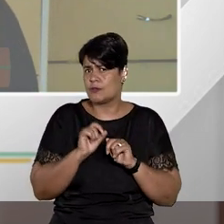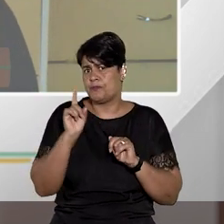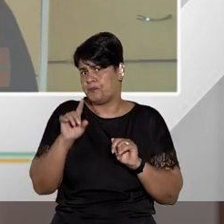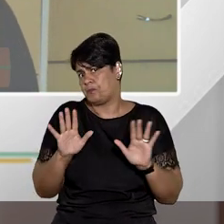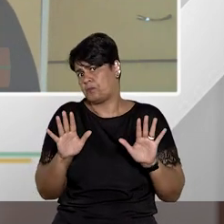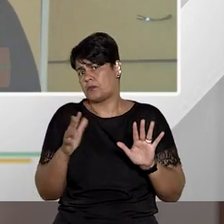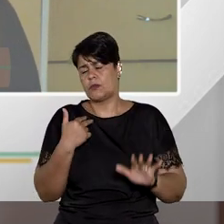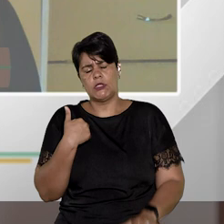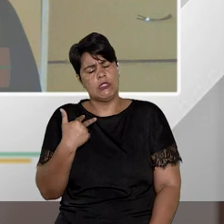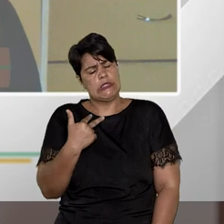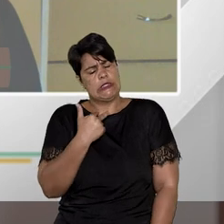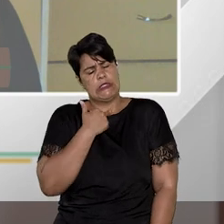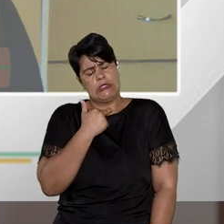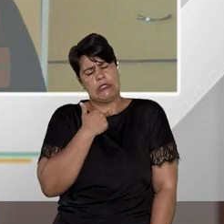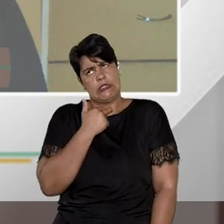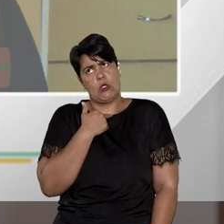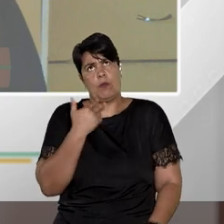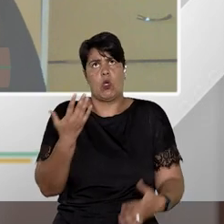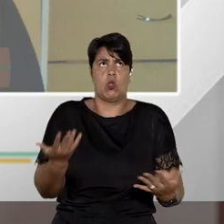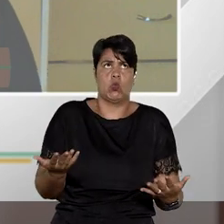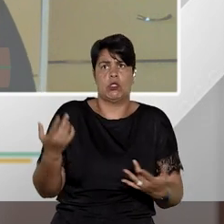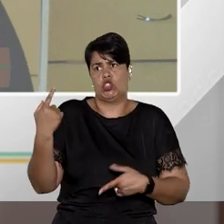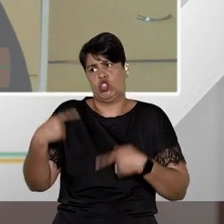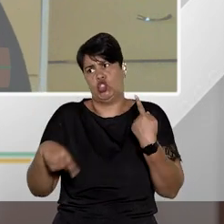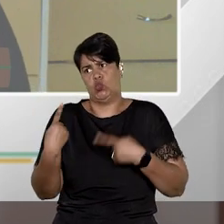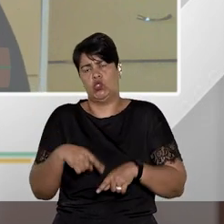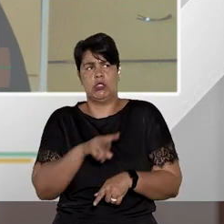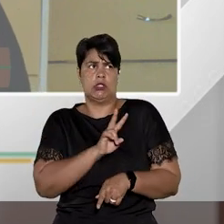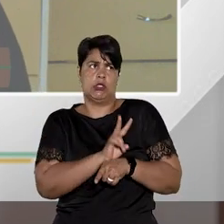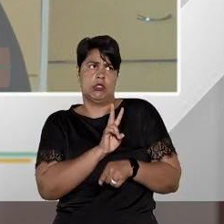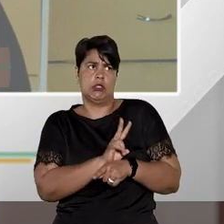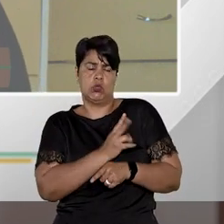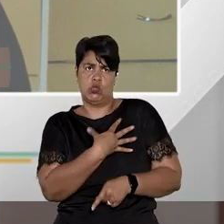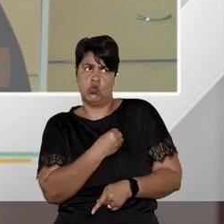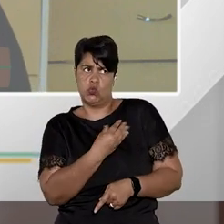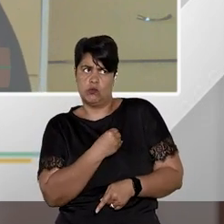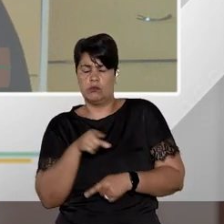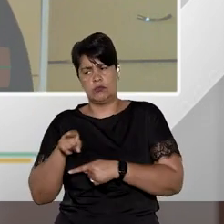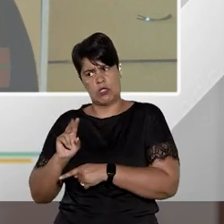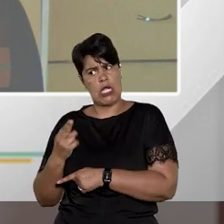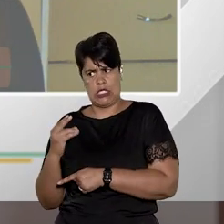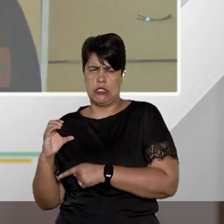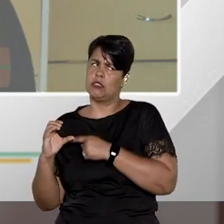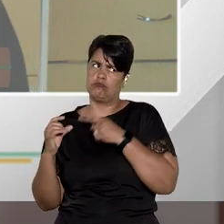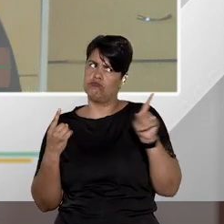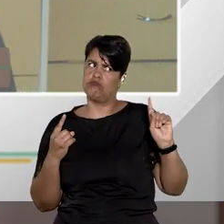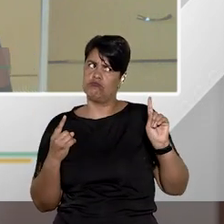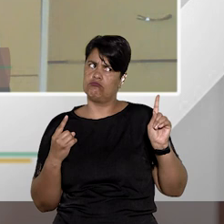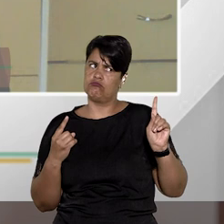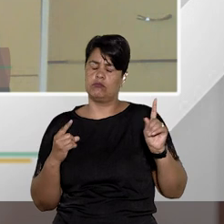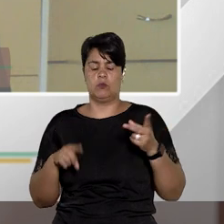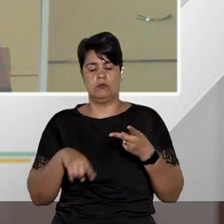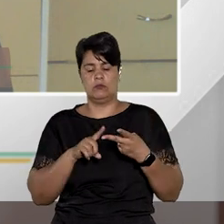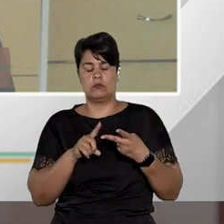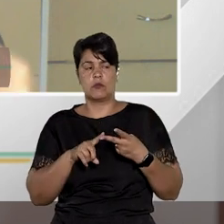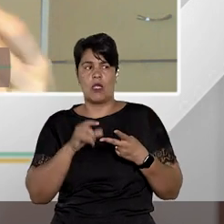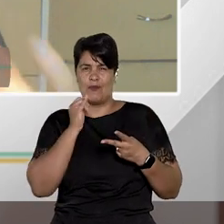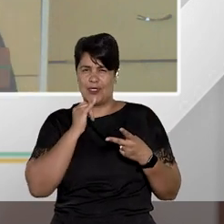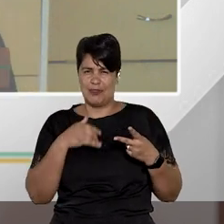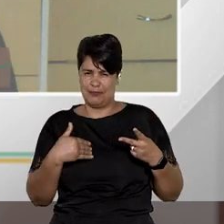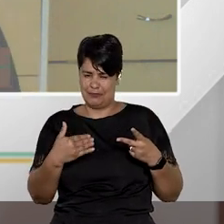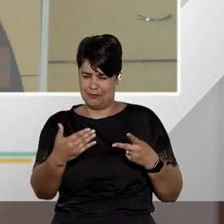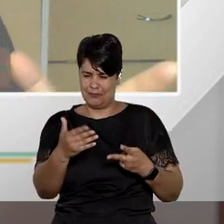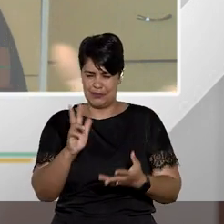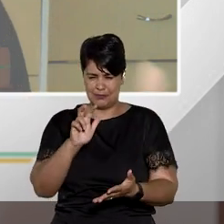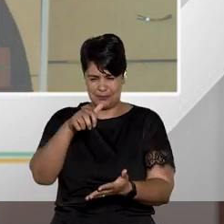de discutir guarda de menor que a gente falou não pode por exemplo quando a sentença